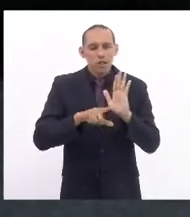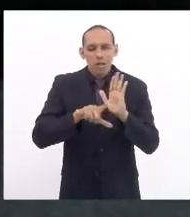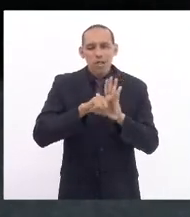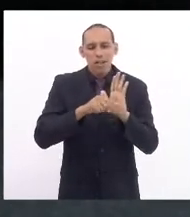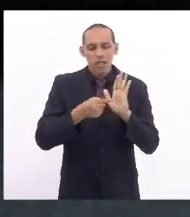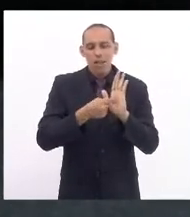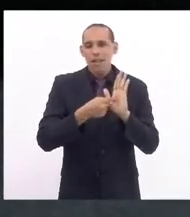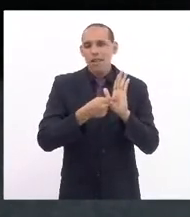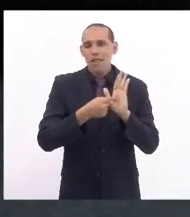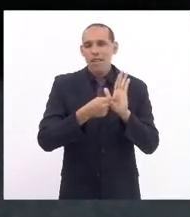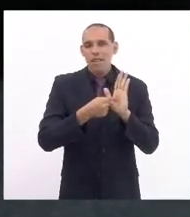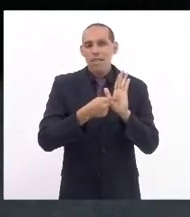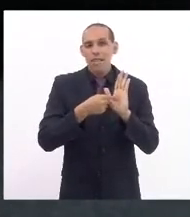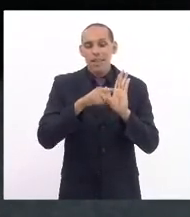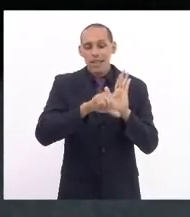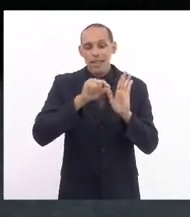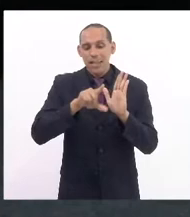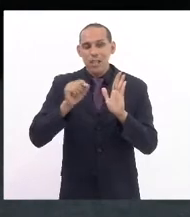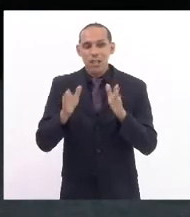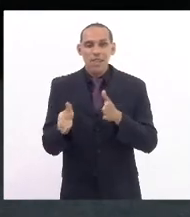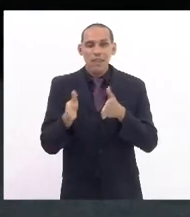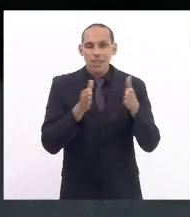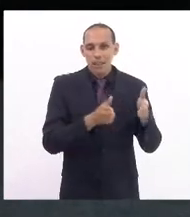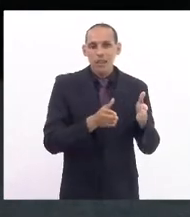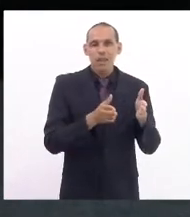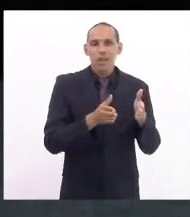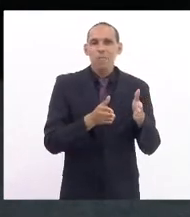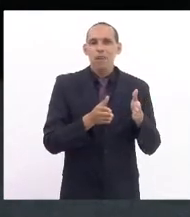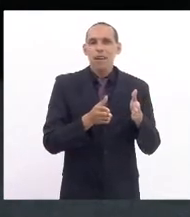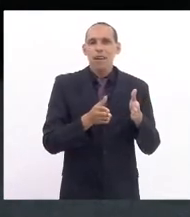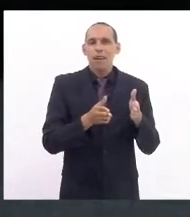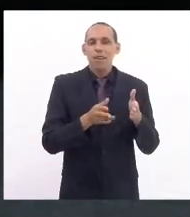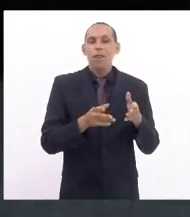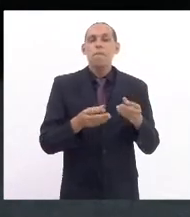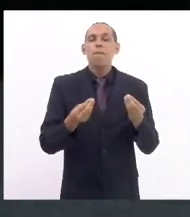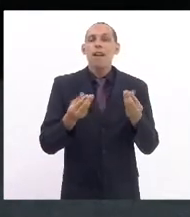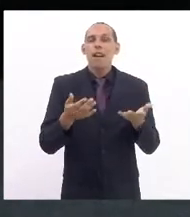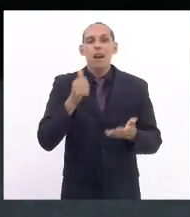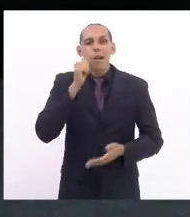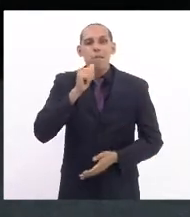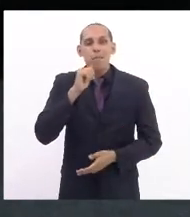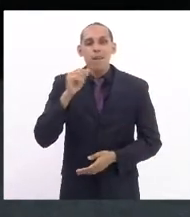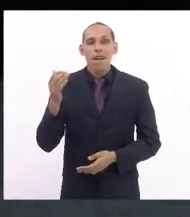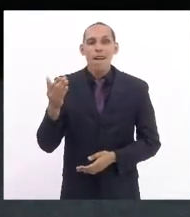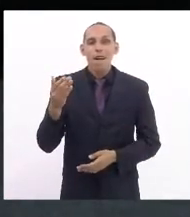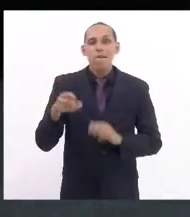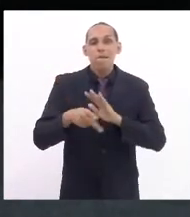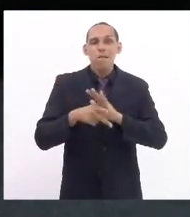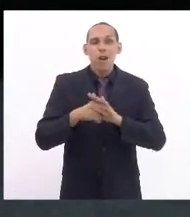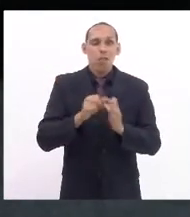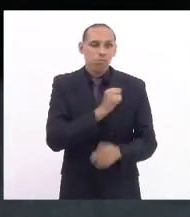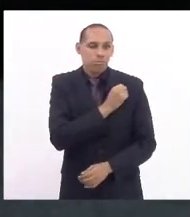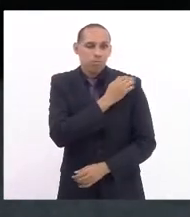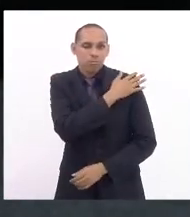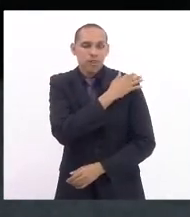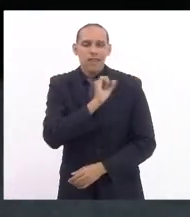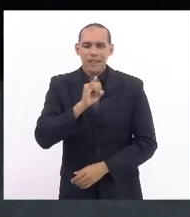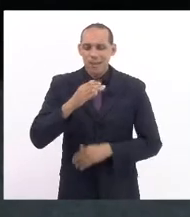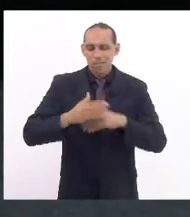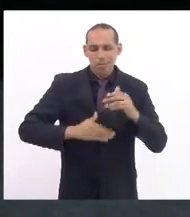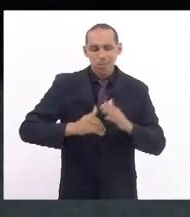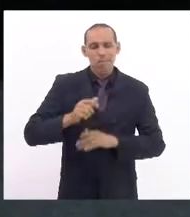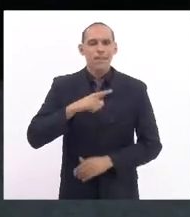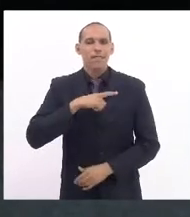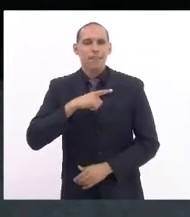que se selecione o segmento feminino egresso das Forças Armadas desde que devidamente habilitado para